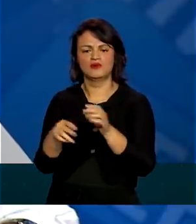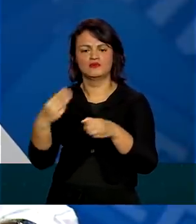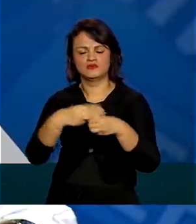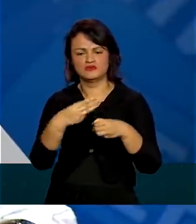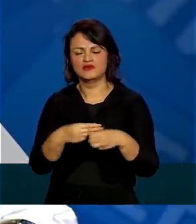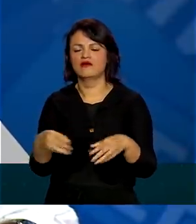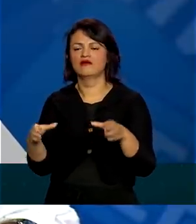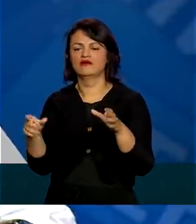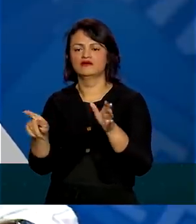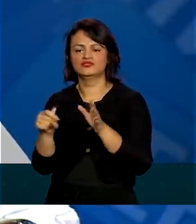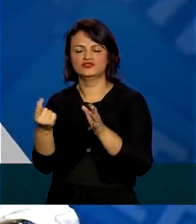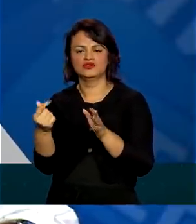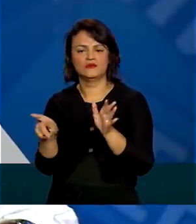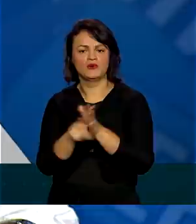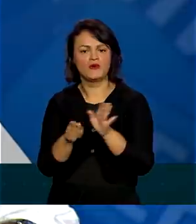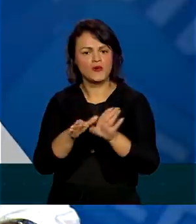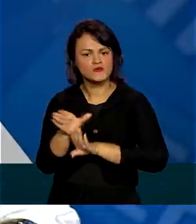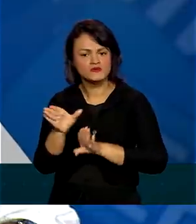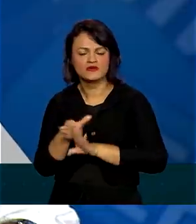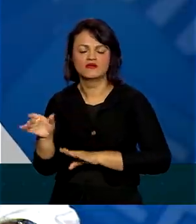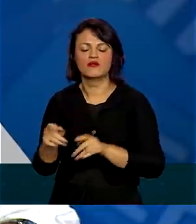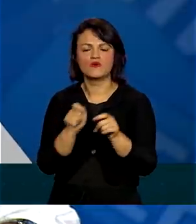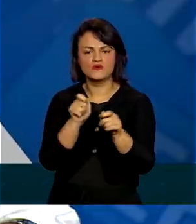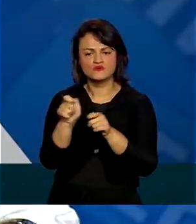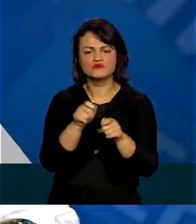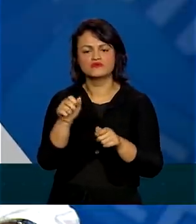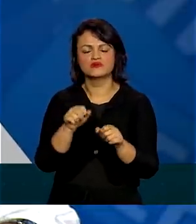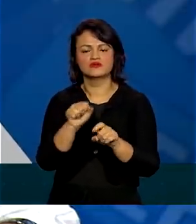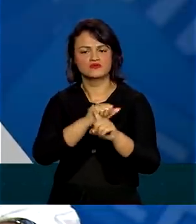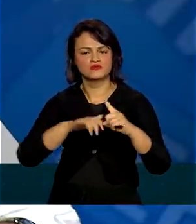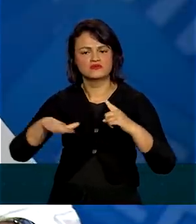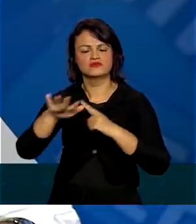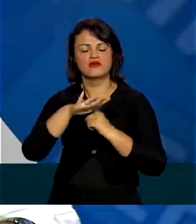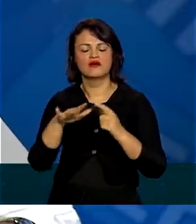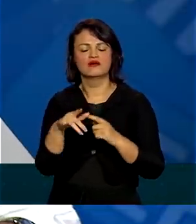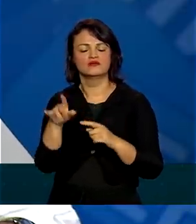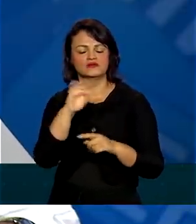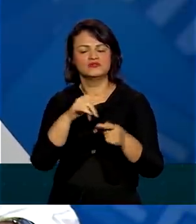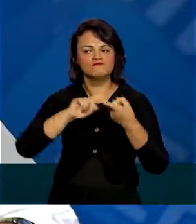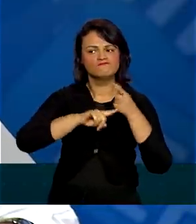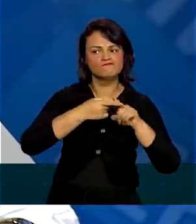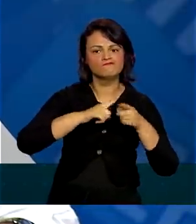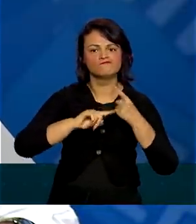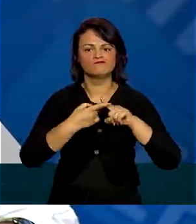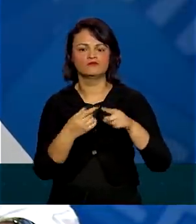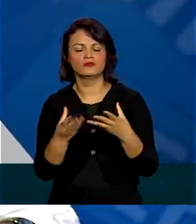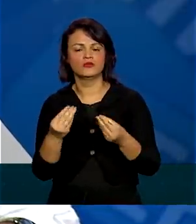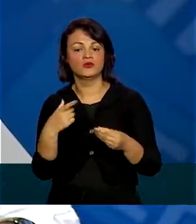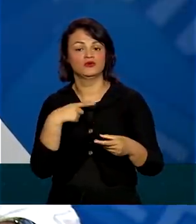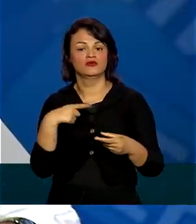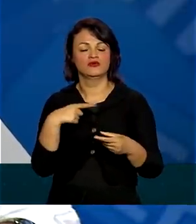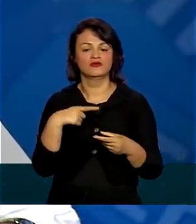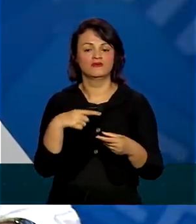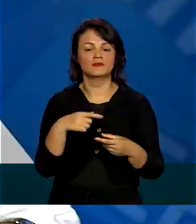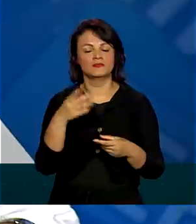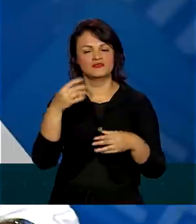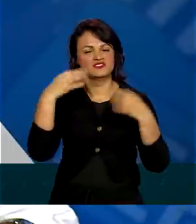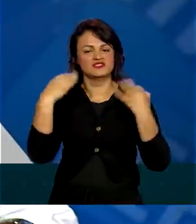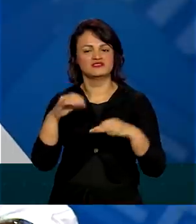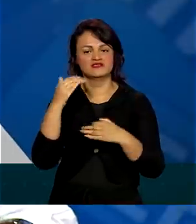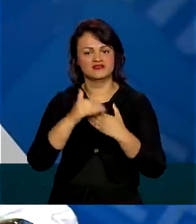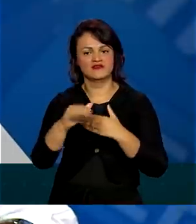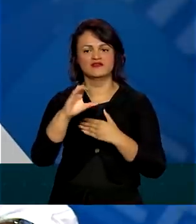conselhos, participação, controle social. Articulamos muito. Tenho certeza que lá na ponta, o CRAS,